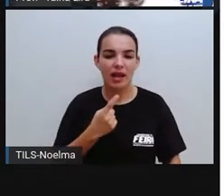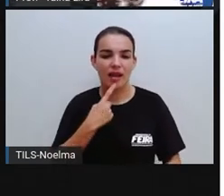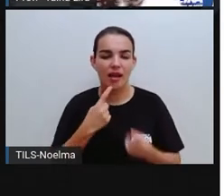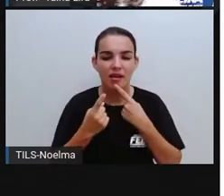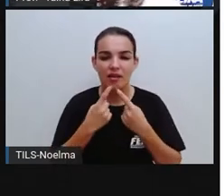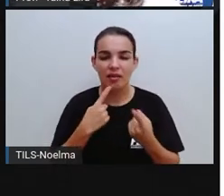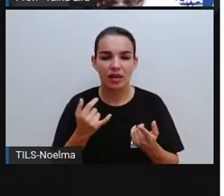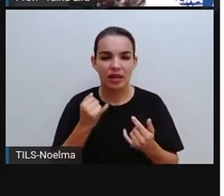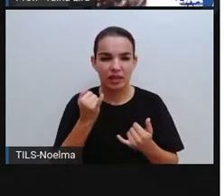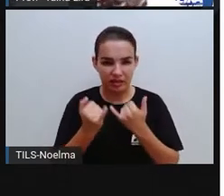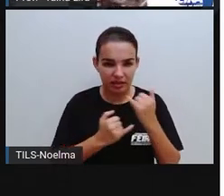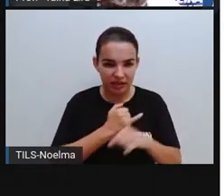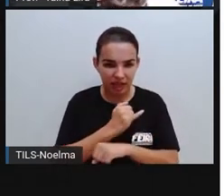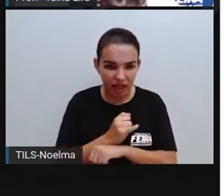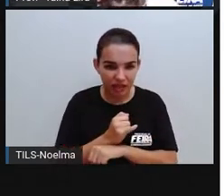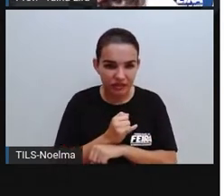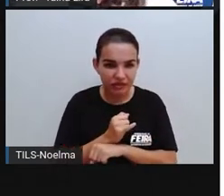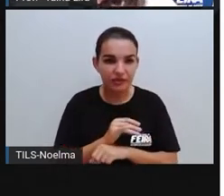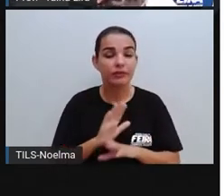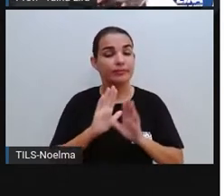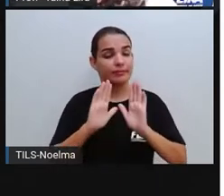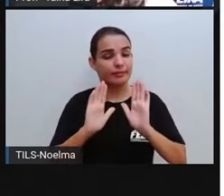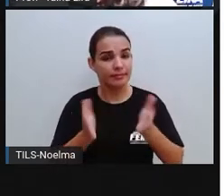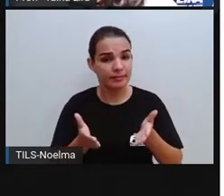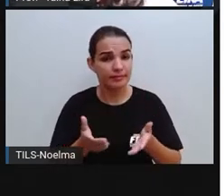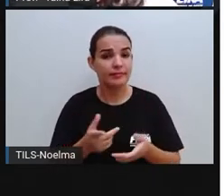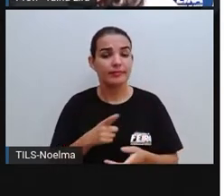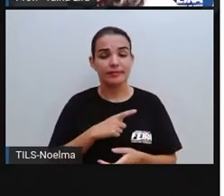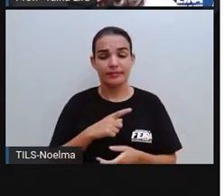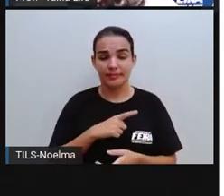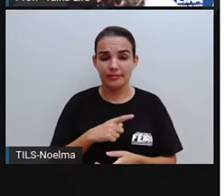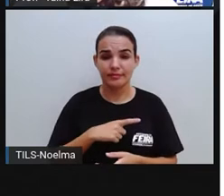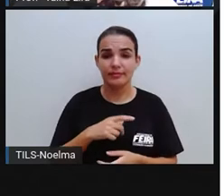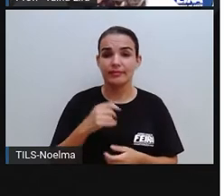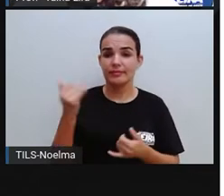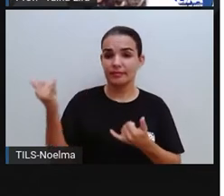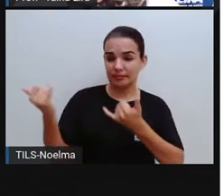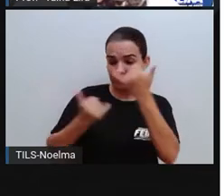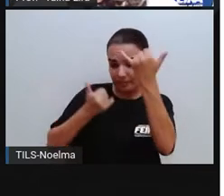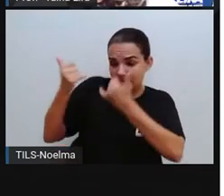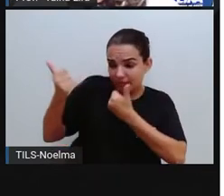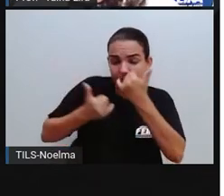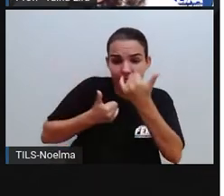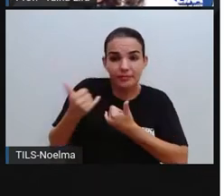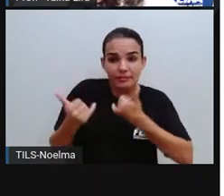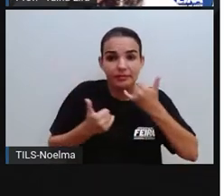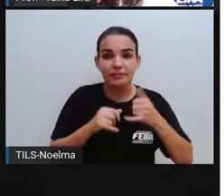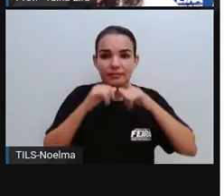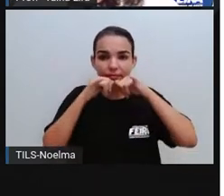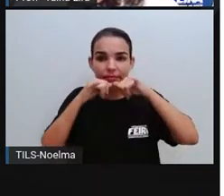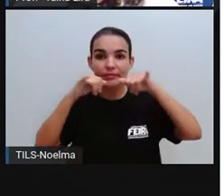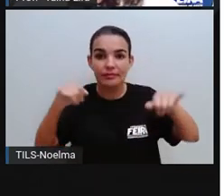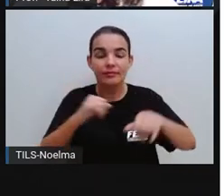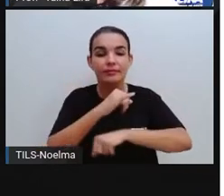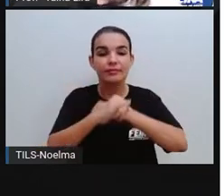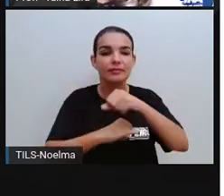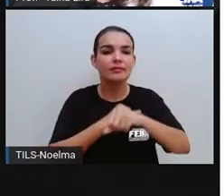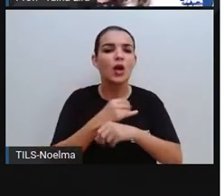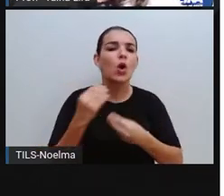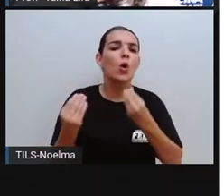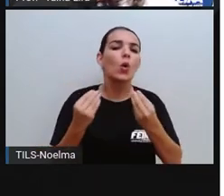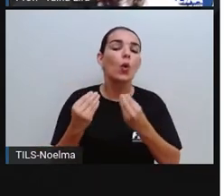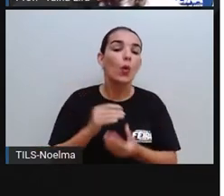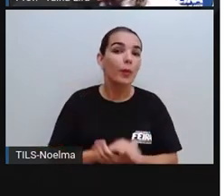Muito bem. Então, a gente consegue também, né? Notícia pela internet. Como pro,